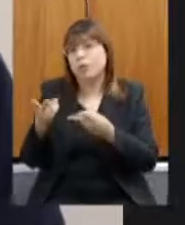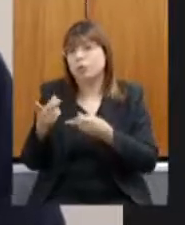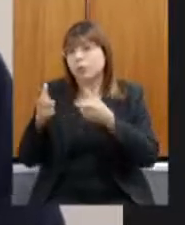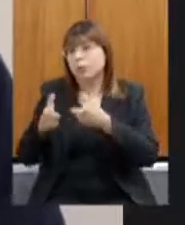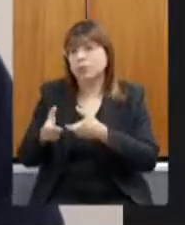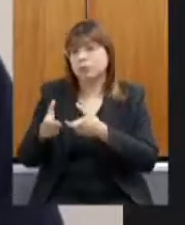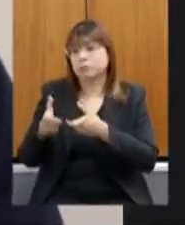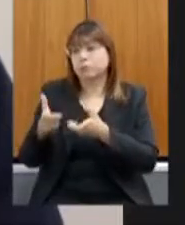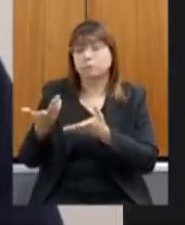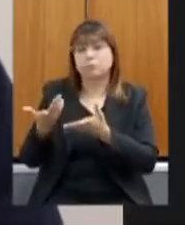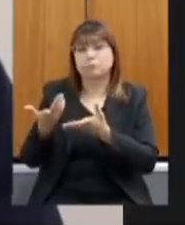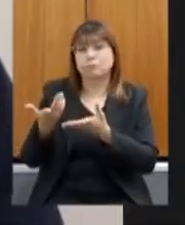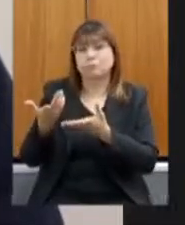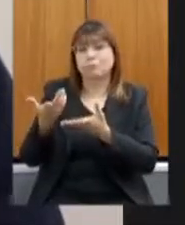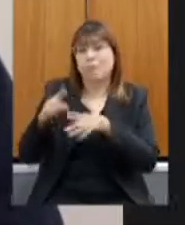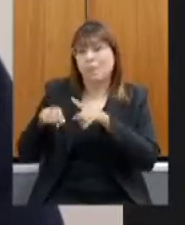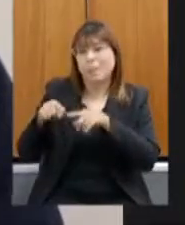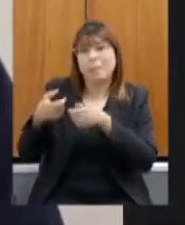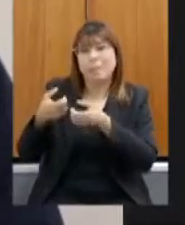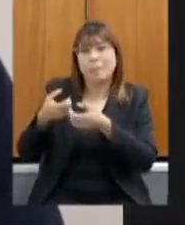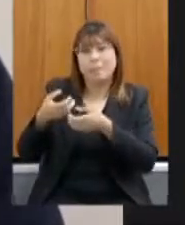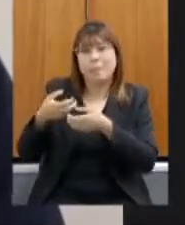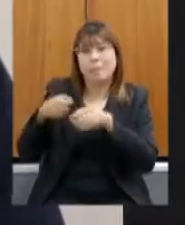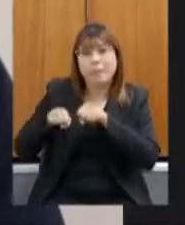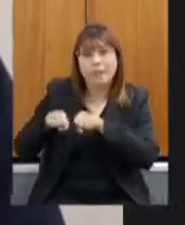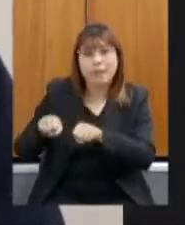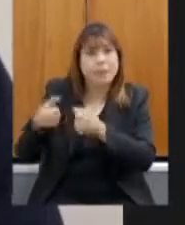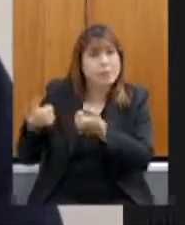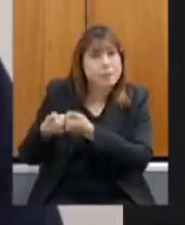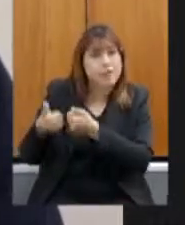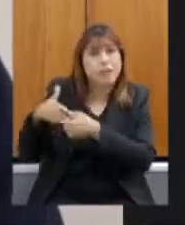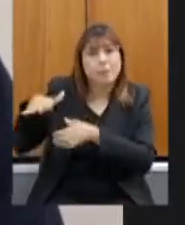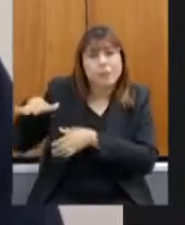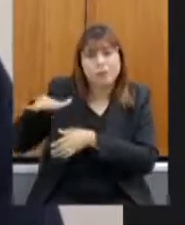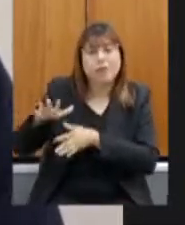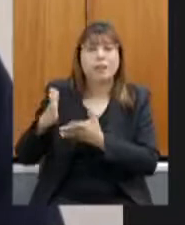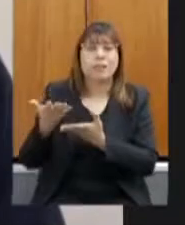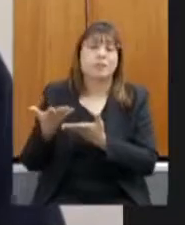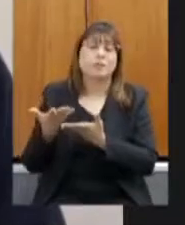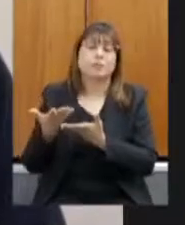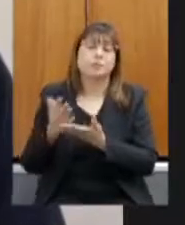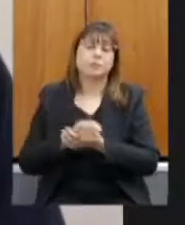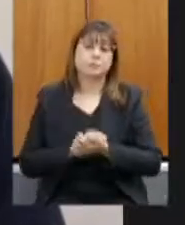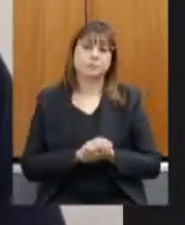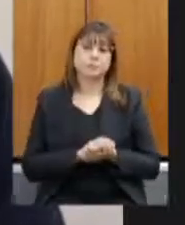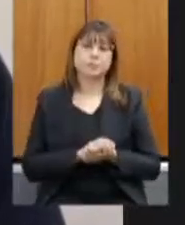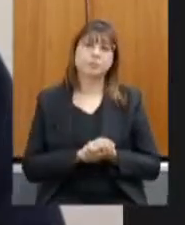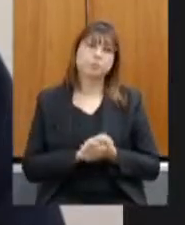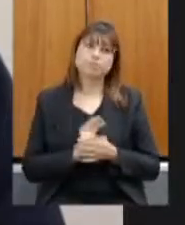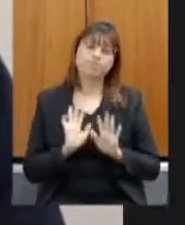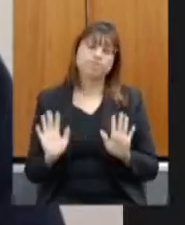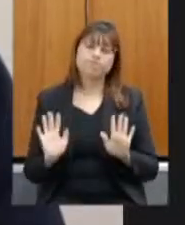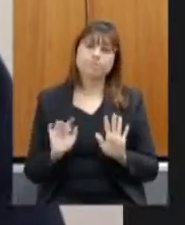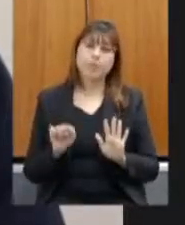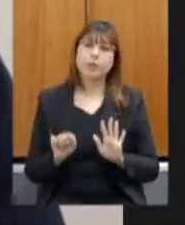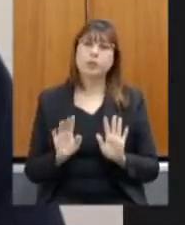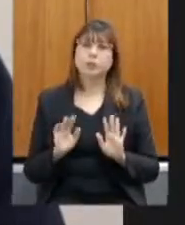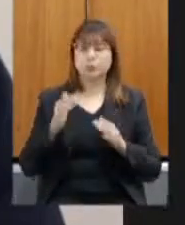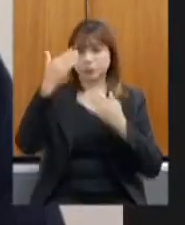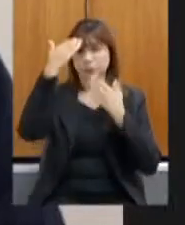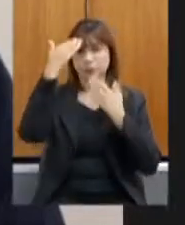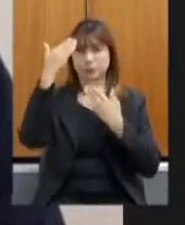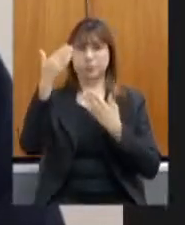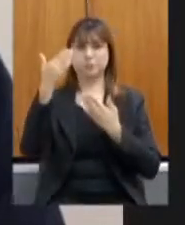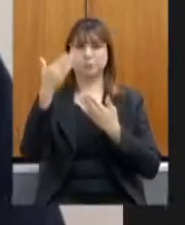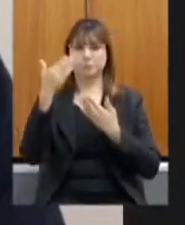de exportar ou seja mas qual que é o olhar da CEAPA para esse pequeno produtor. No mais é isso então agradeço a